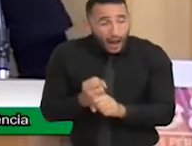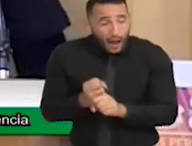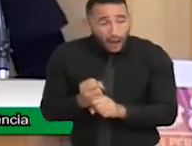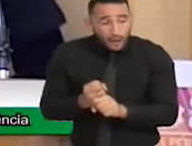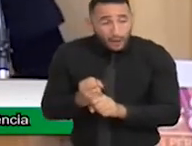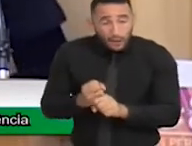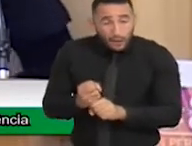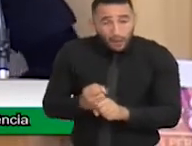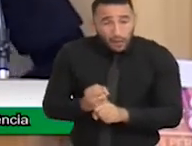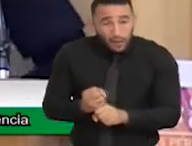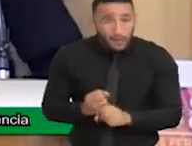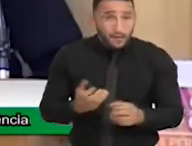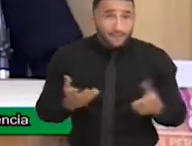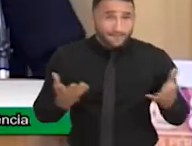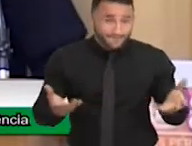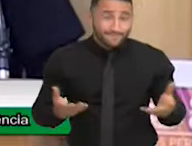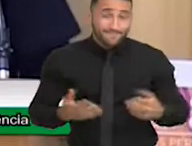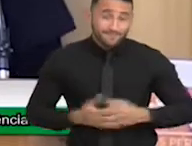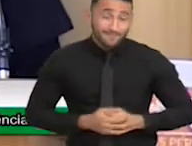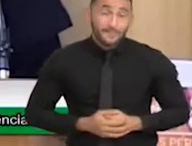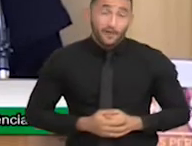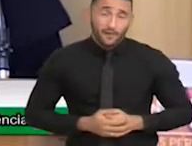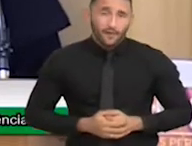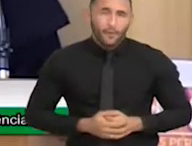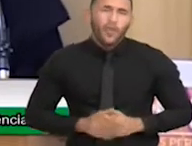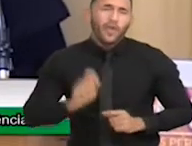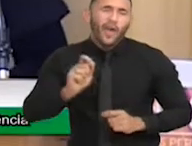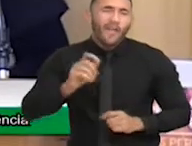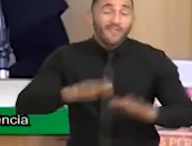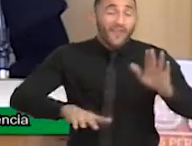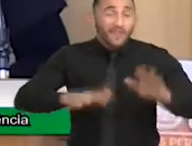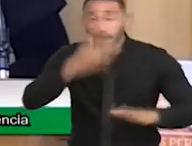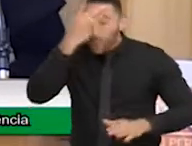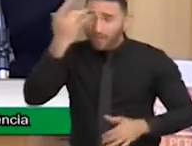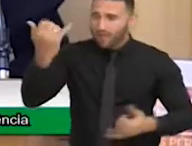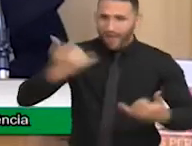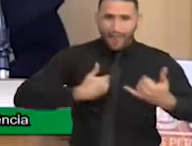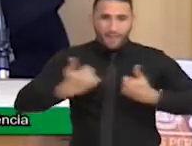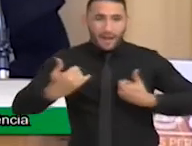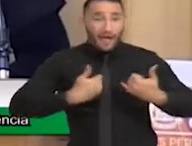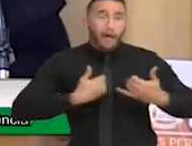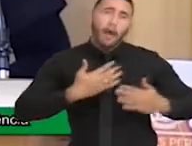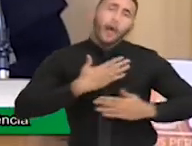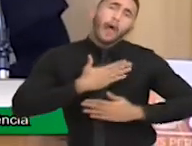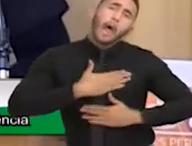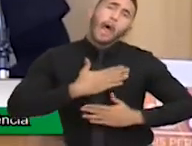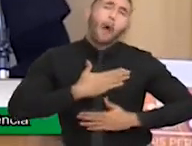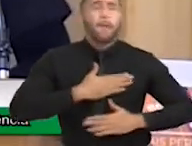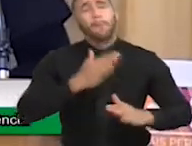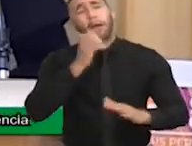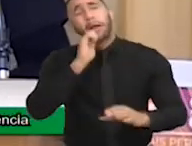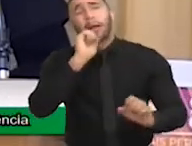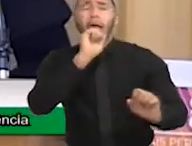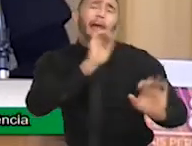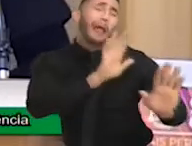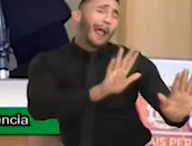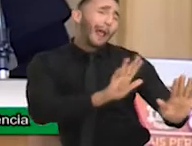falando. E sabe o que nós ouvimos? Tenha calma, mãe. Tenha calma.